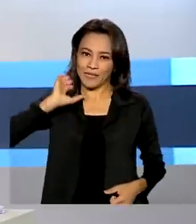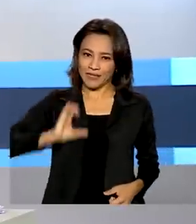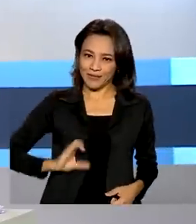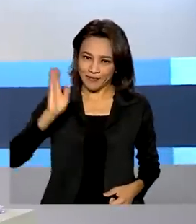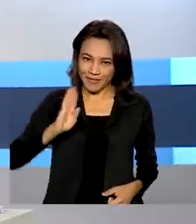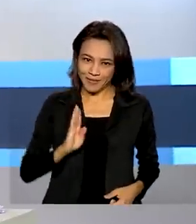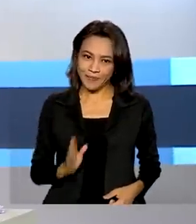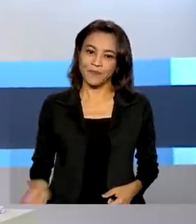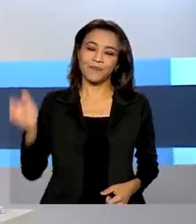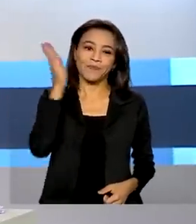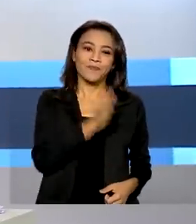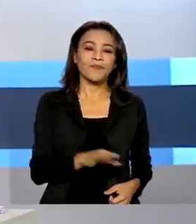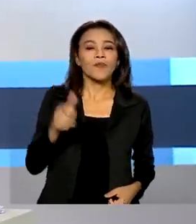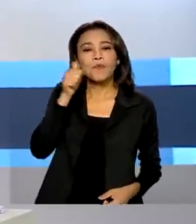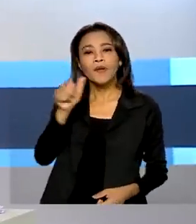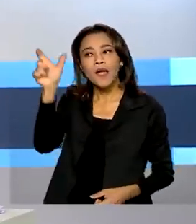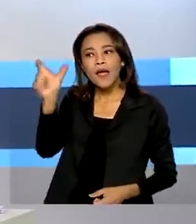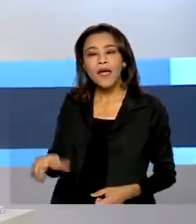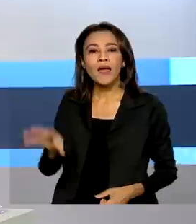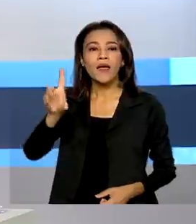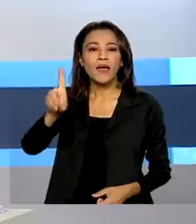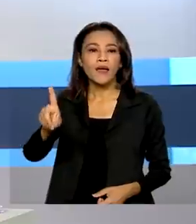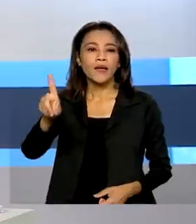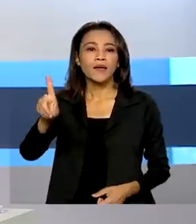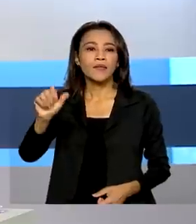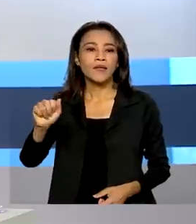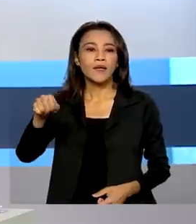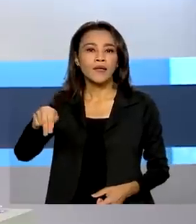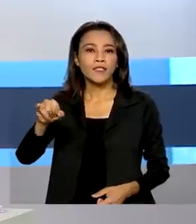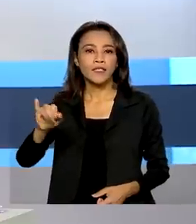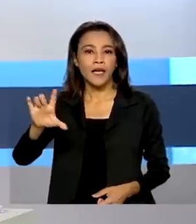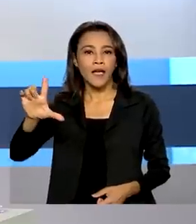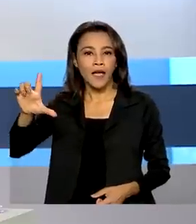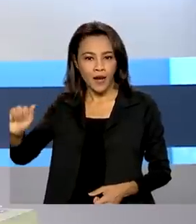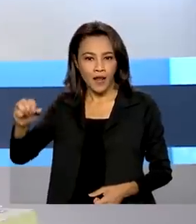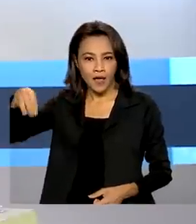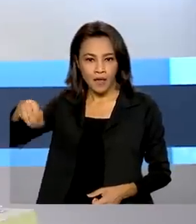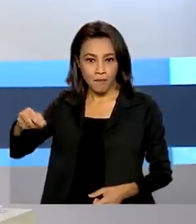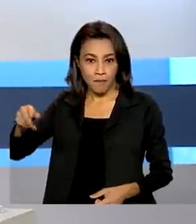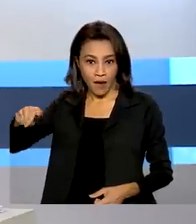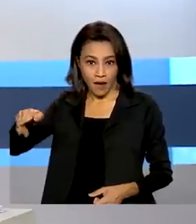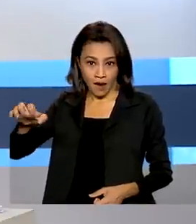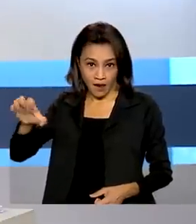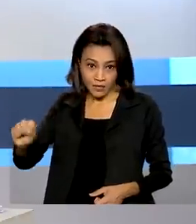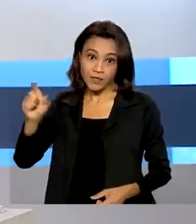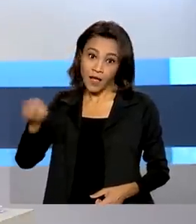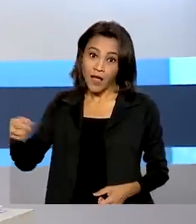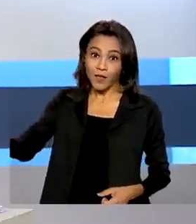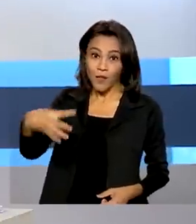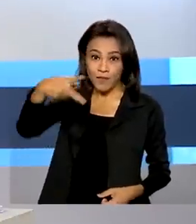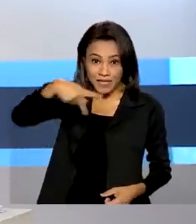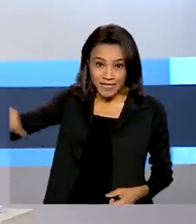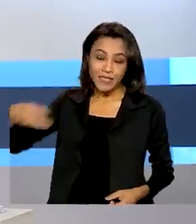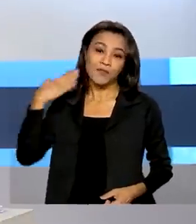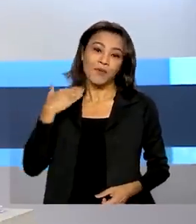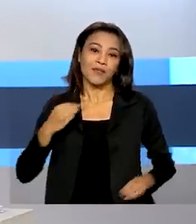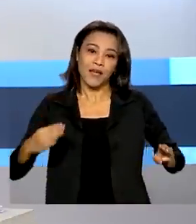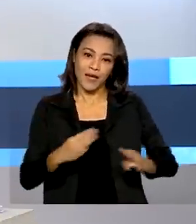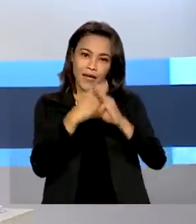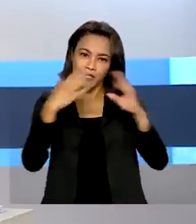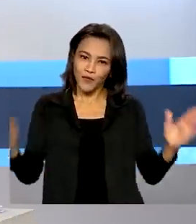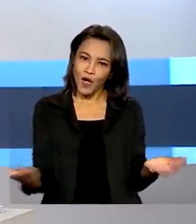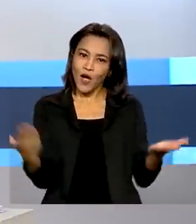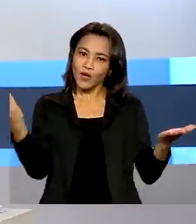Daniela Marques é a nova presidente da Caixa Econômica. A decisão foi publicada em edição extra do Diário